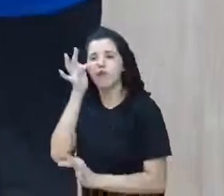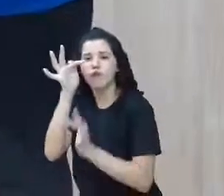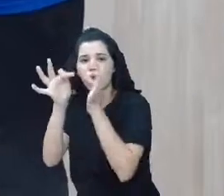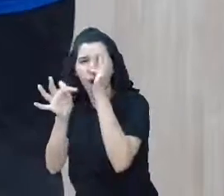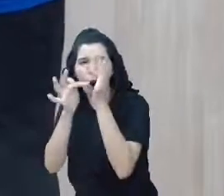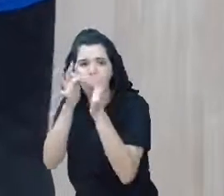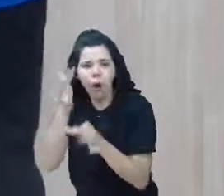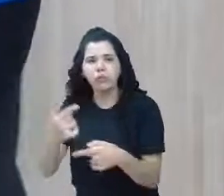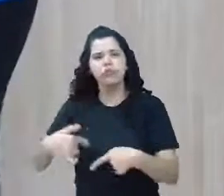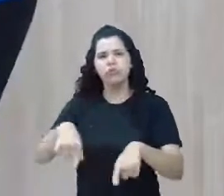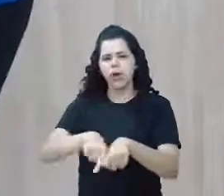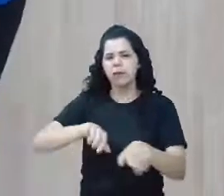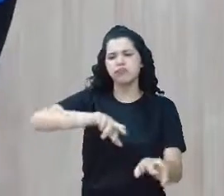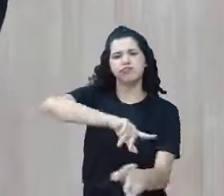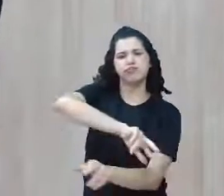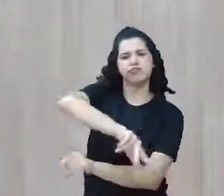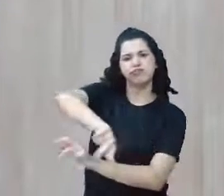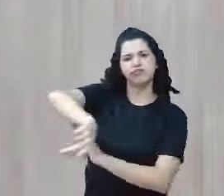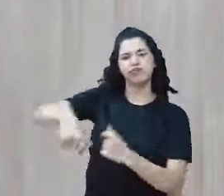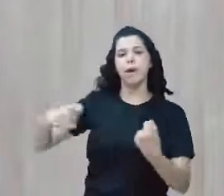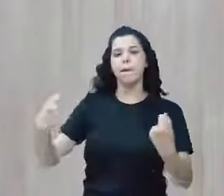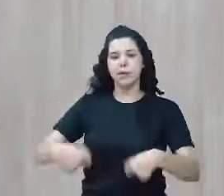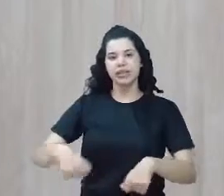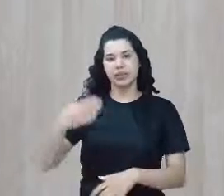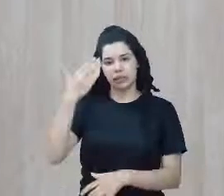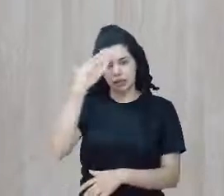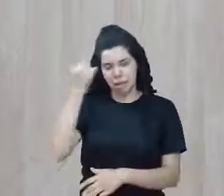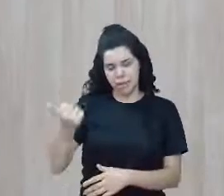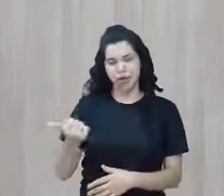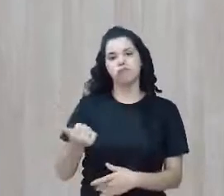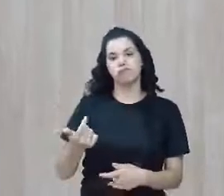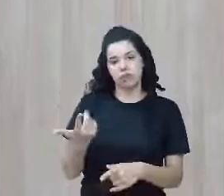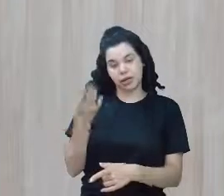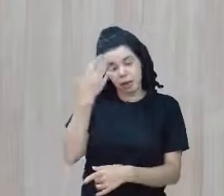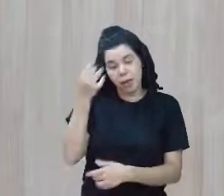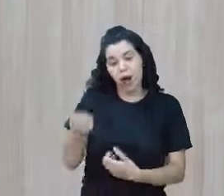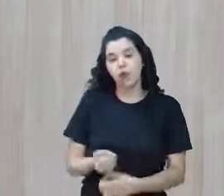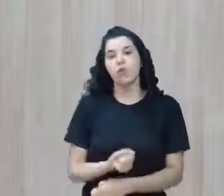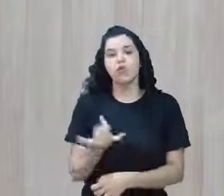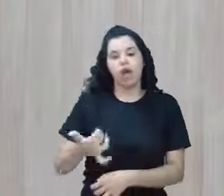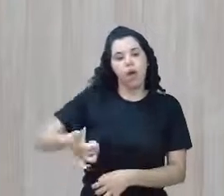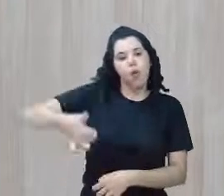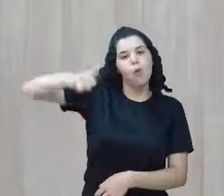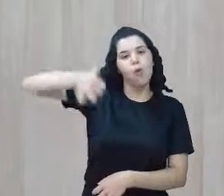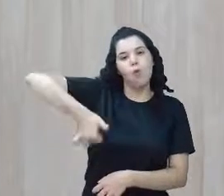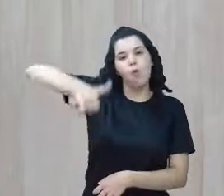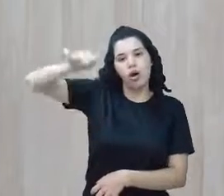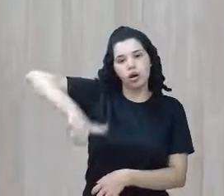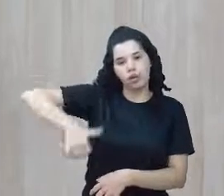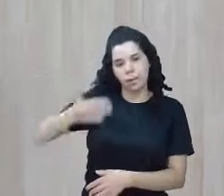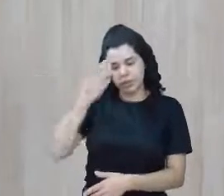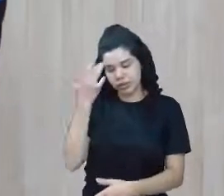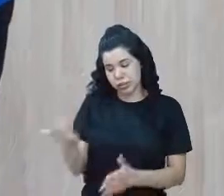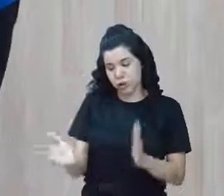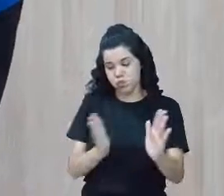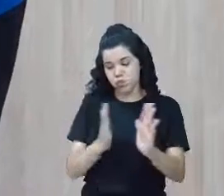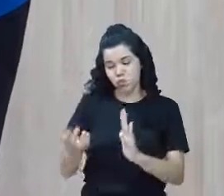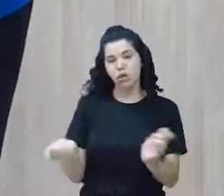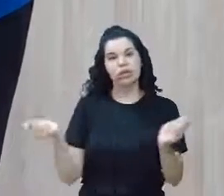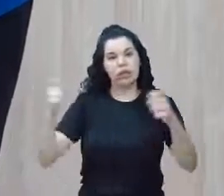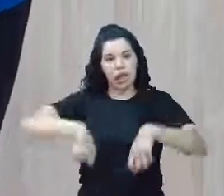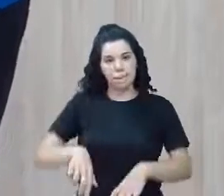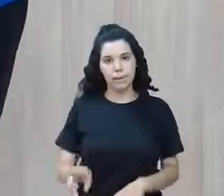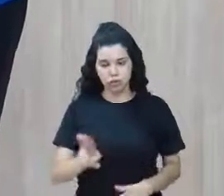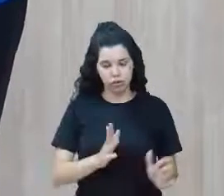materiais também, que eu preciso ter qualidade, preciso observar a sua validade, que é de